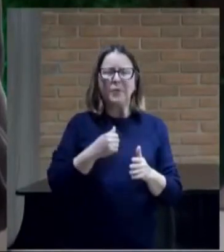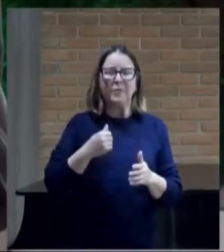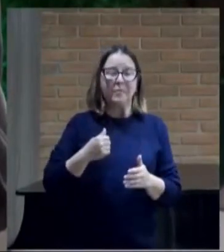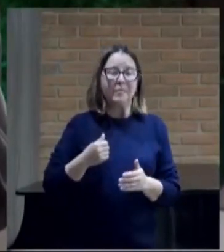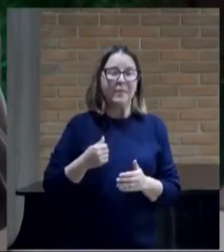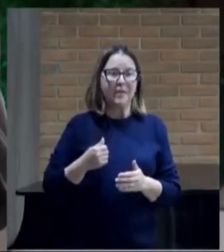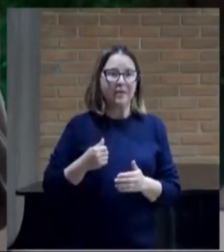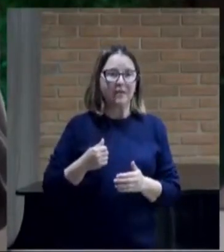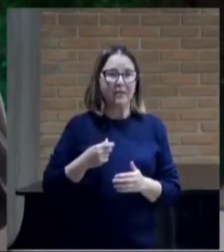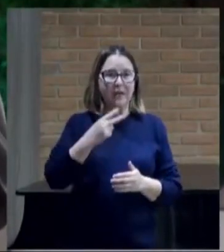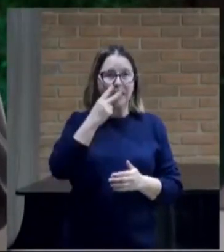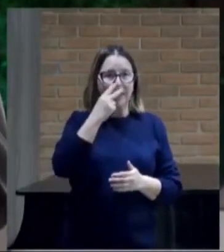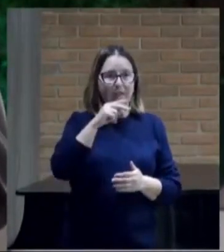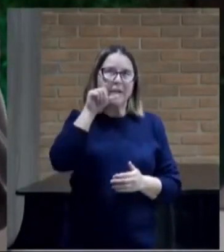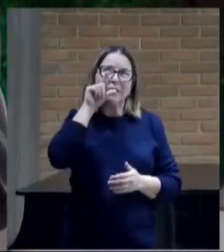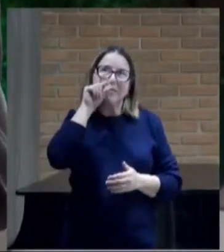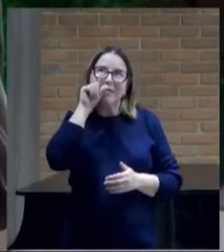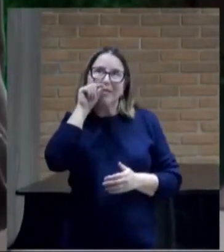ver passarinho.